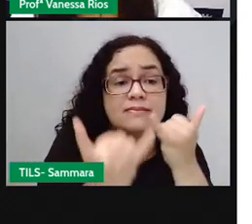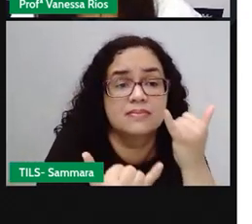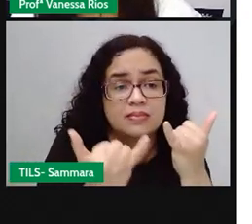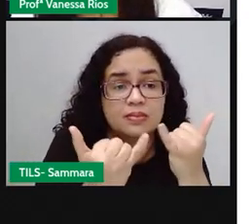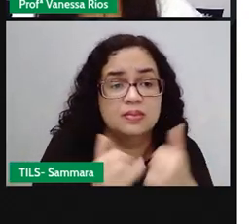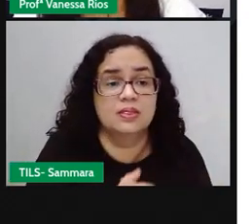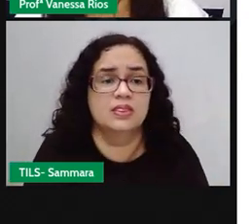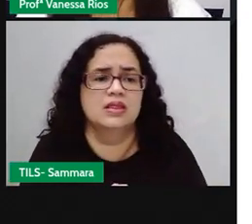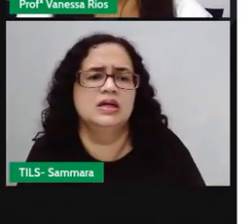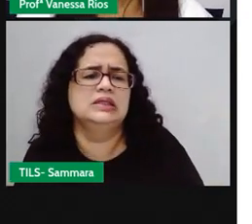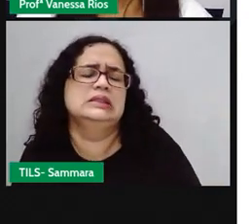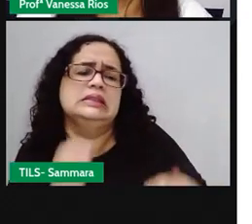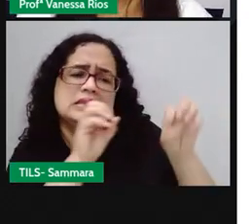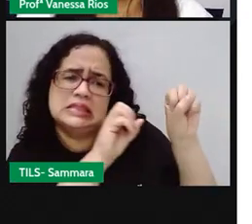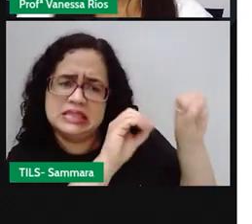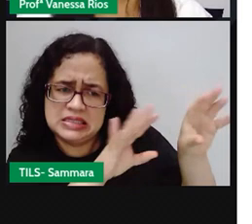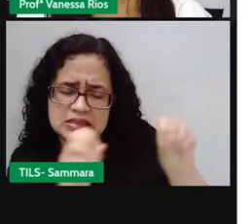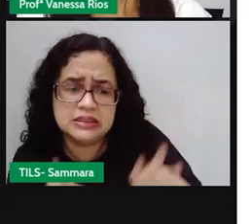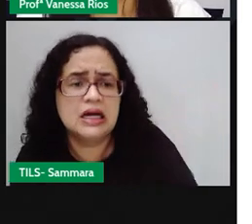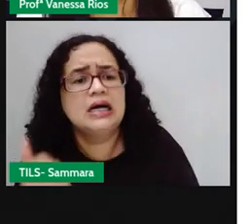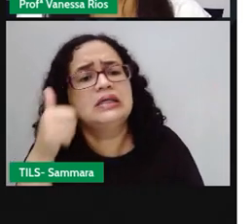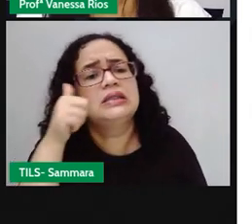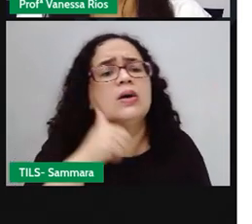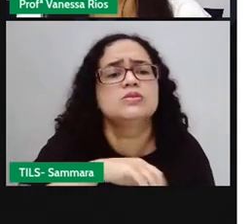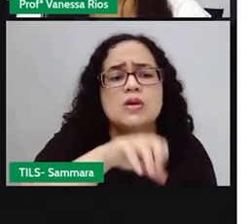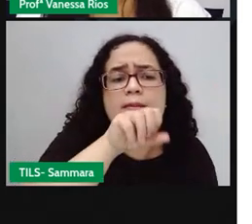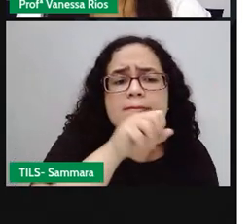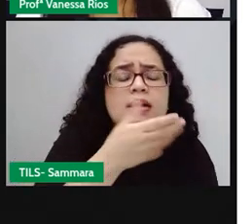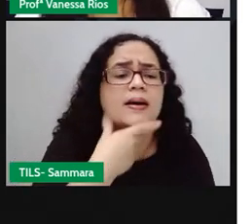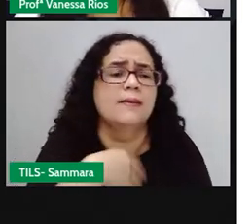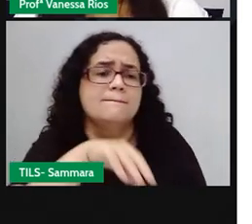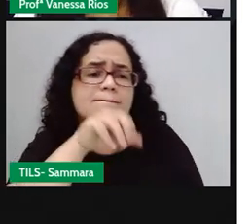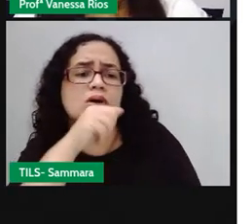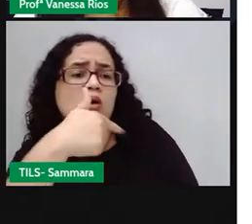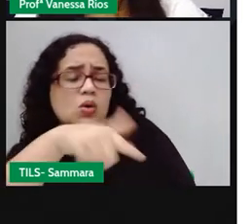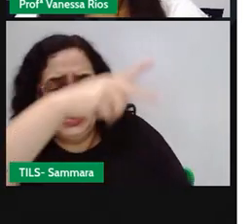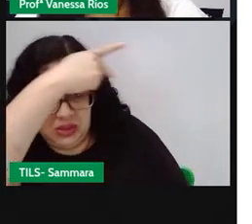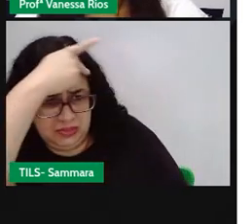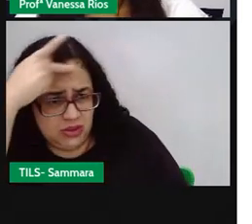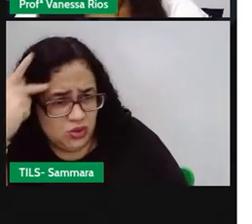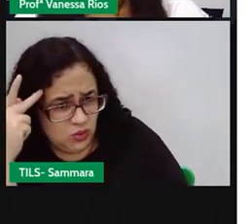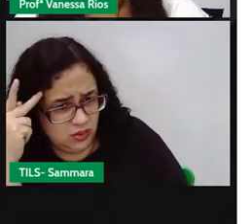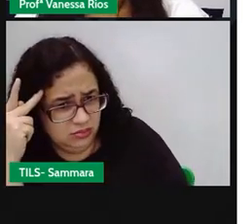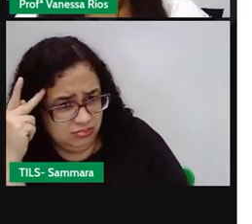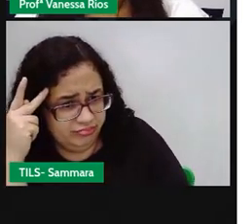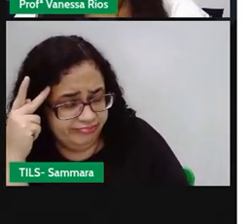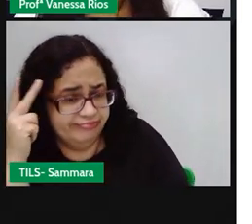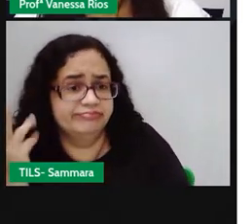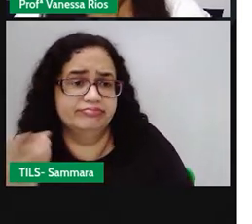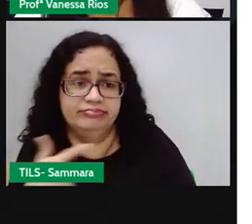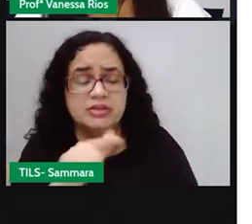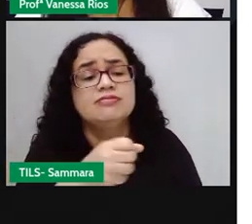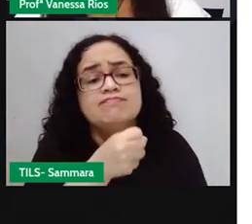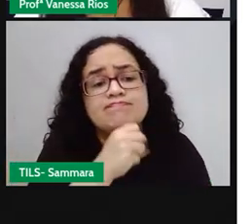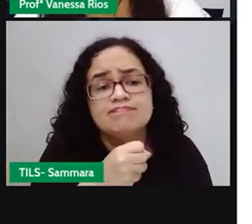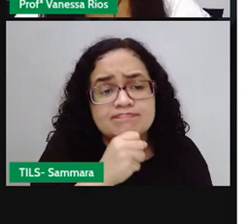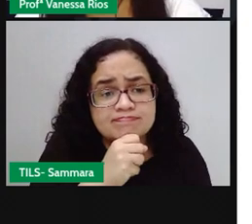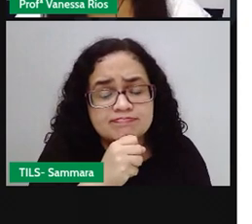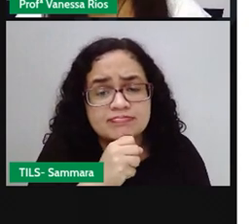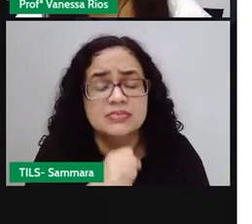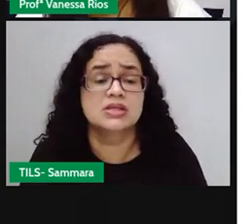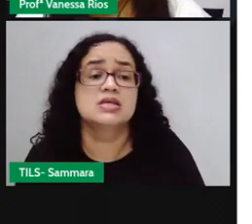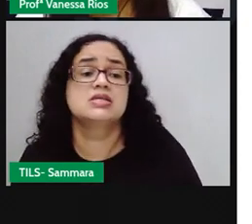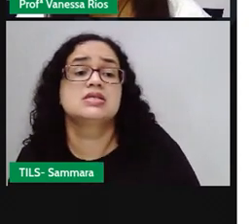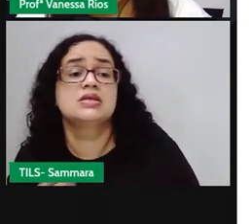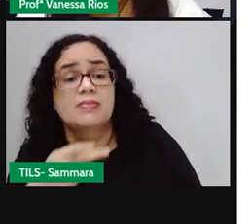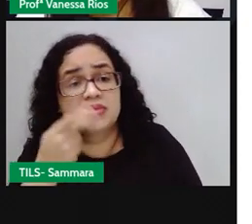ensinada por seu pai ou por sua mãe ou por outra pessoa mais velha? Hein? Sabe dizer se entre as